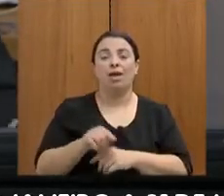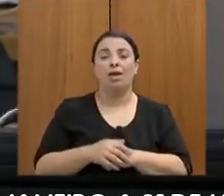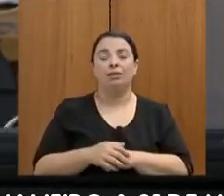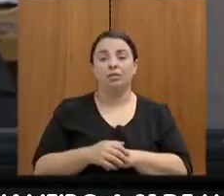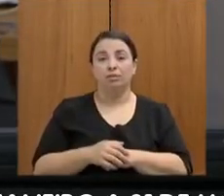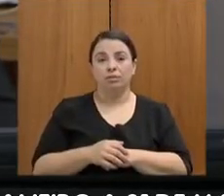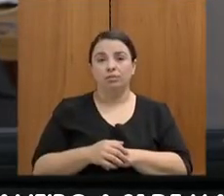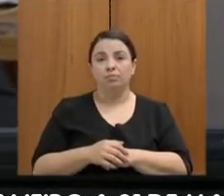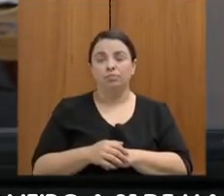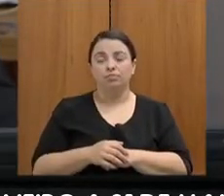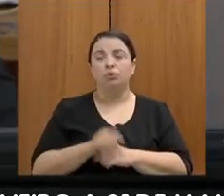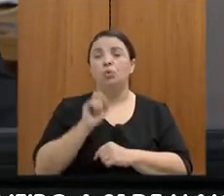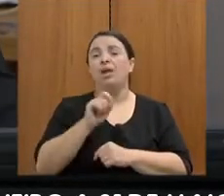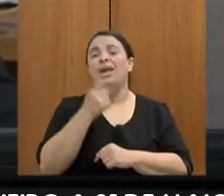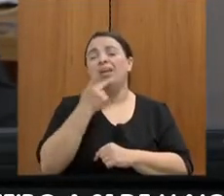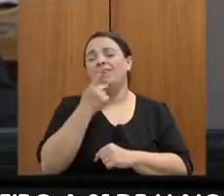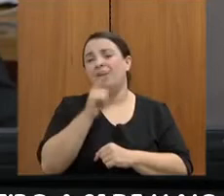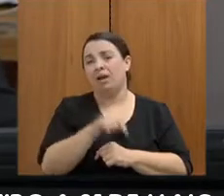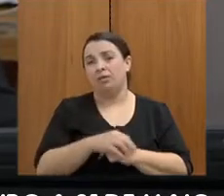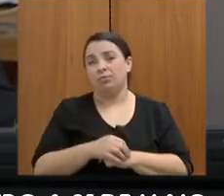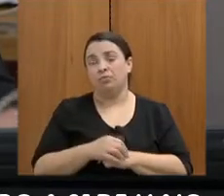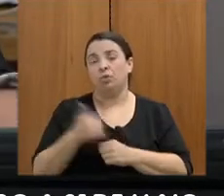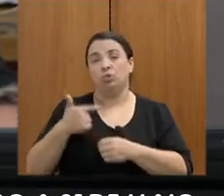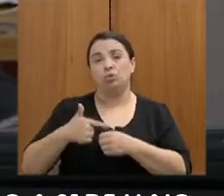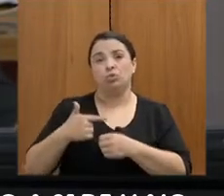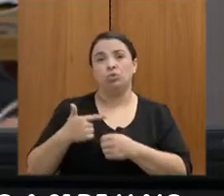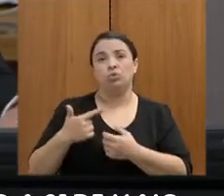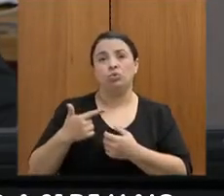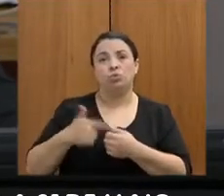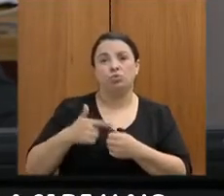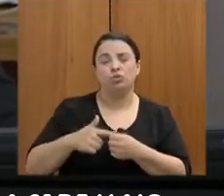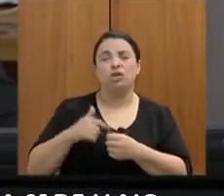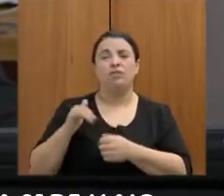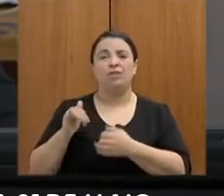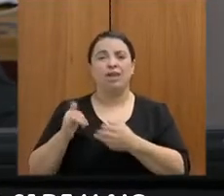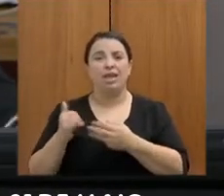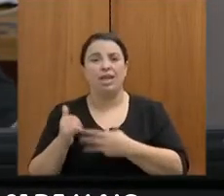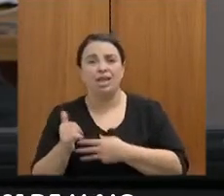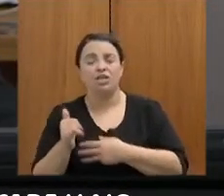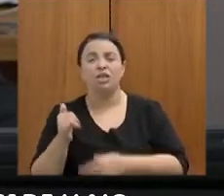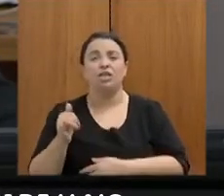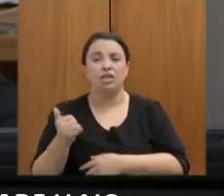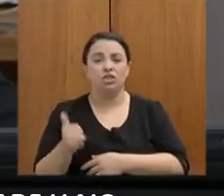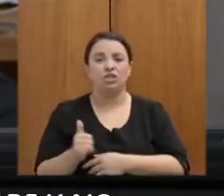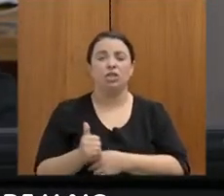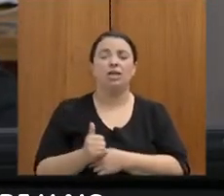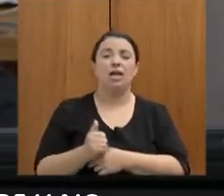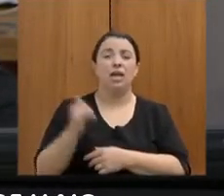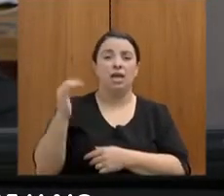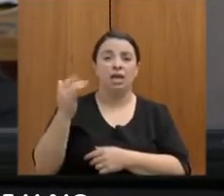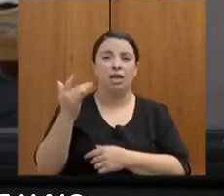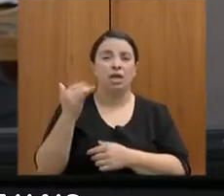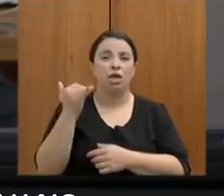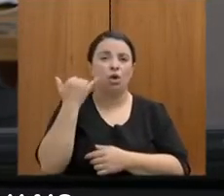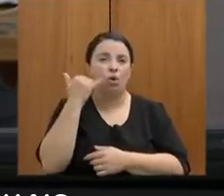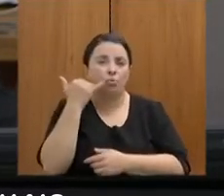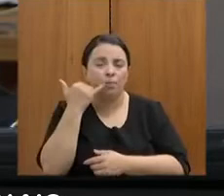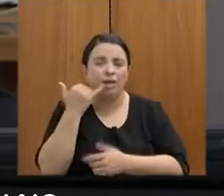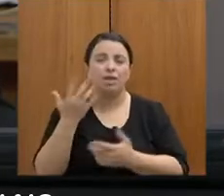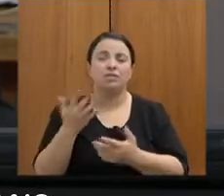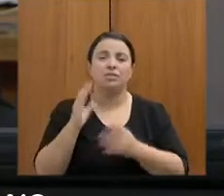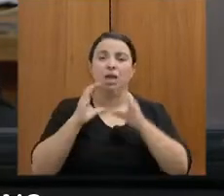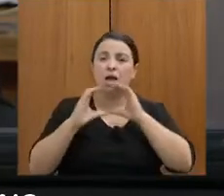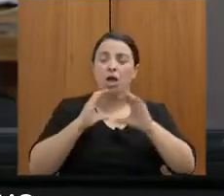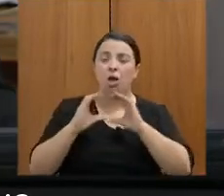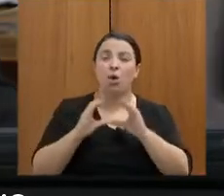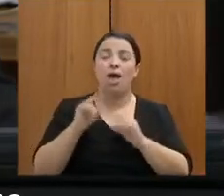combustíveis, o que ele fala? Os combustíveis, energia, telecomunicações e transporte urbano deverá ser, as alíquotas deverão ser